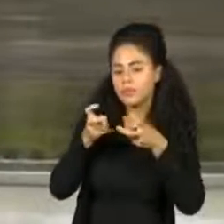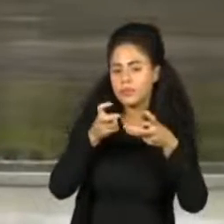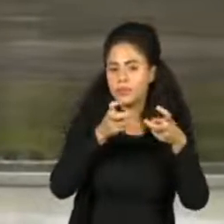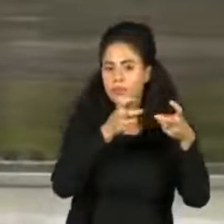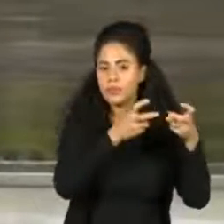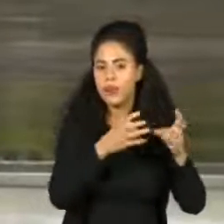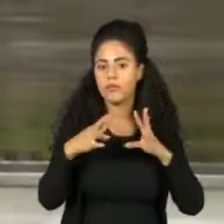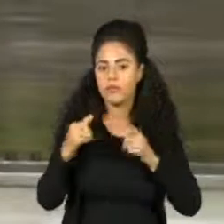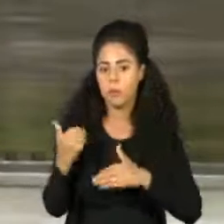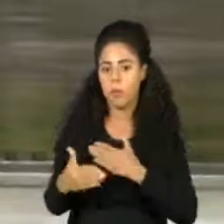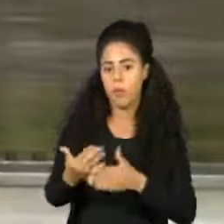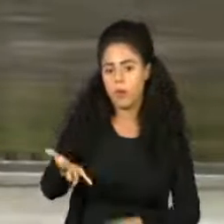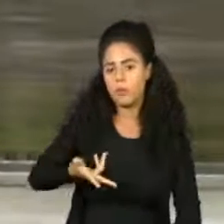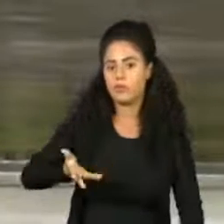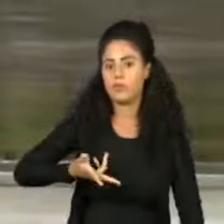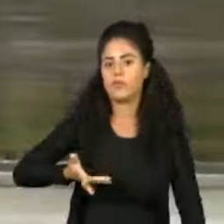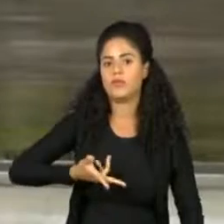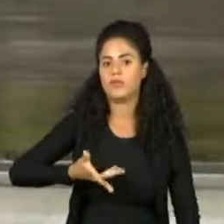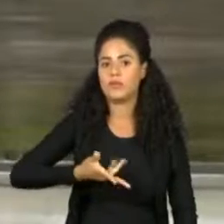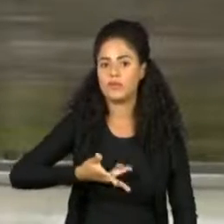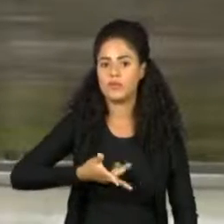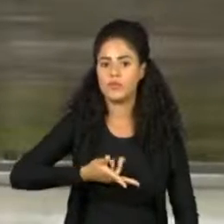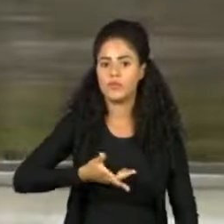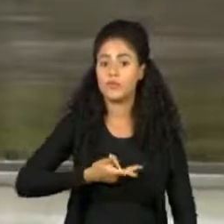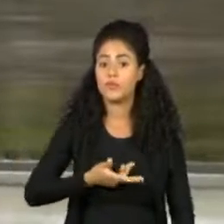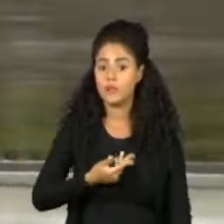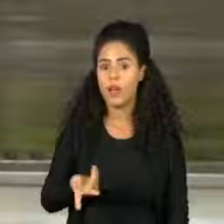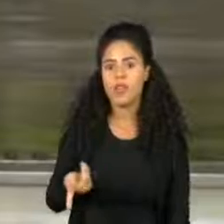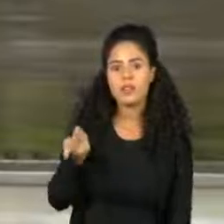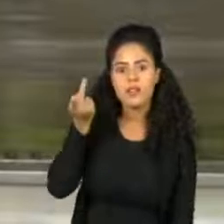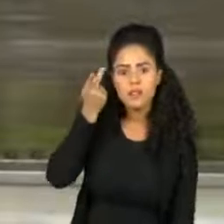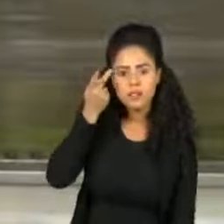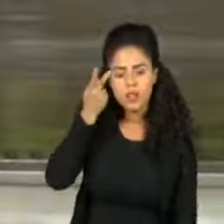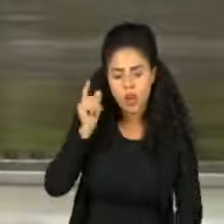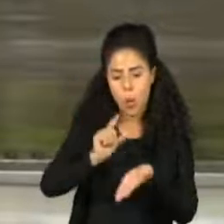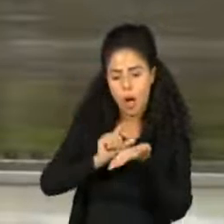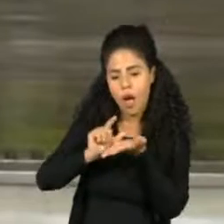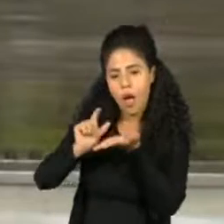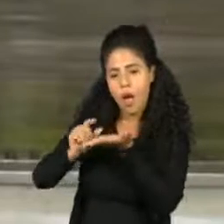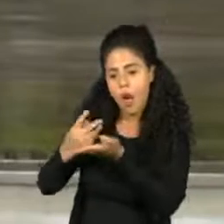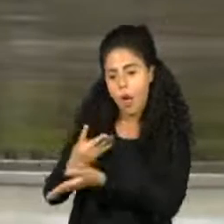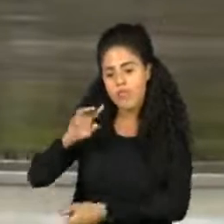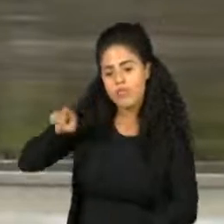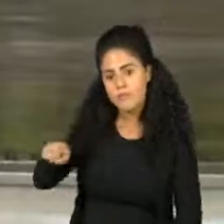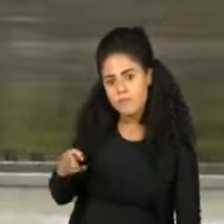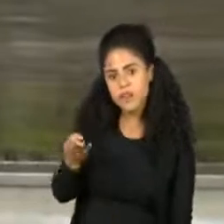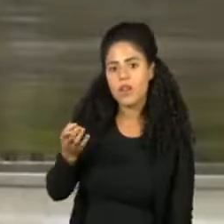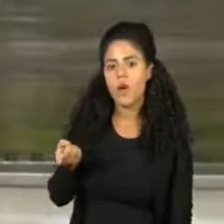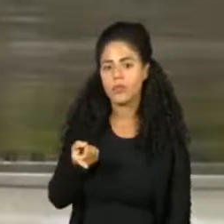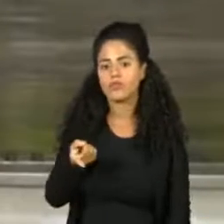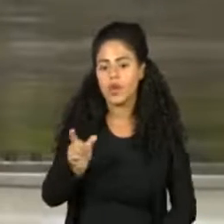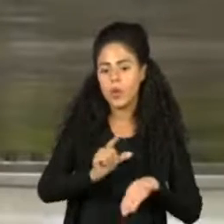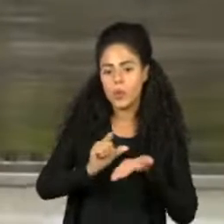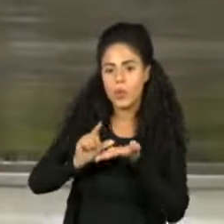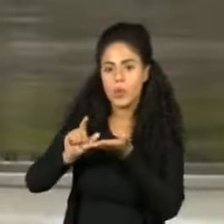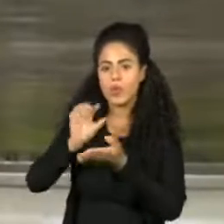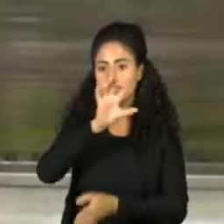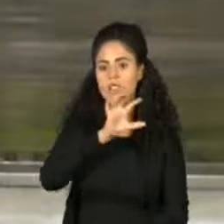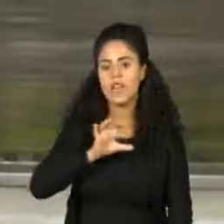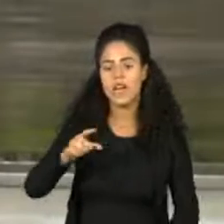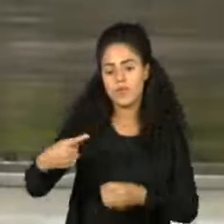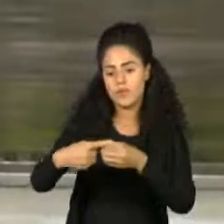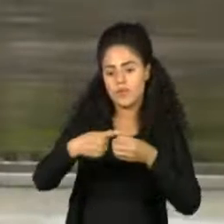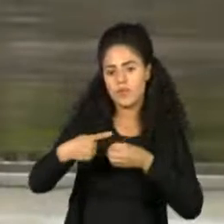foi muito acelerada aqui no estado de São Paulo. Distribuímos 4 milhões de doses do imunizante em 645